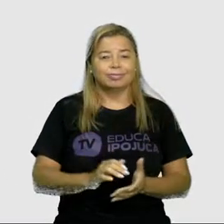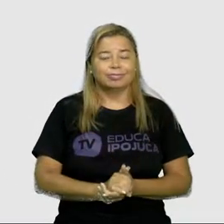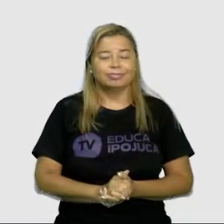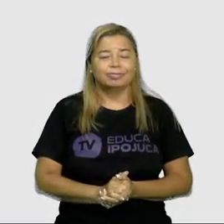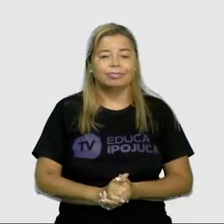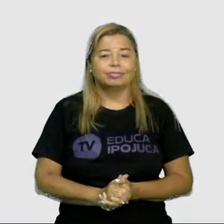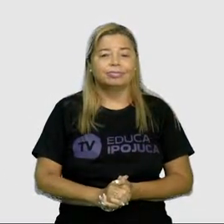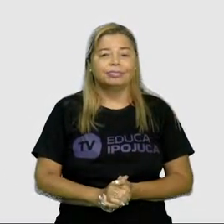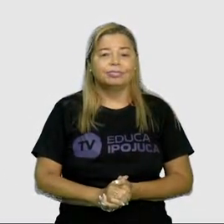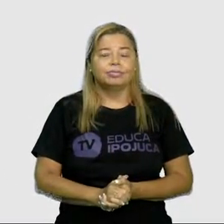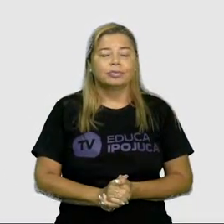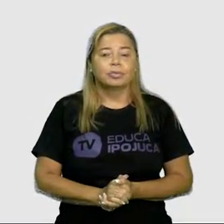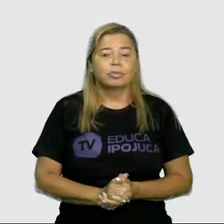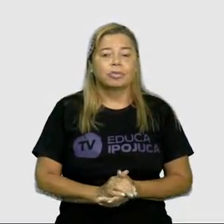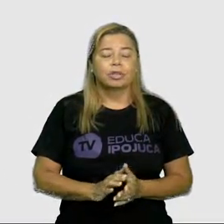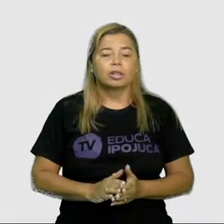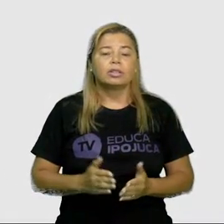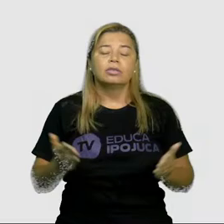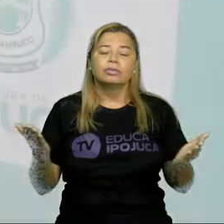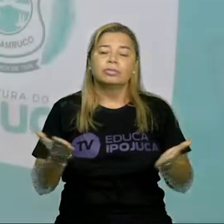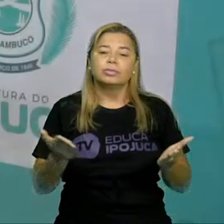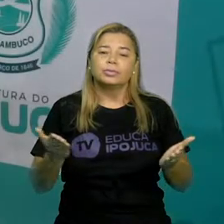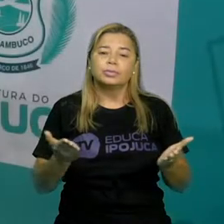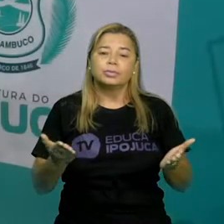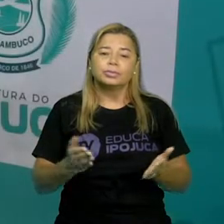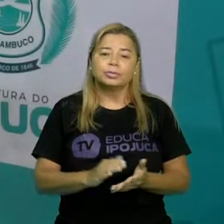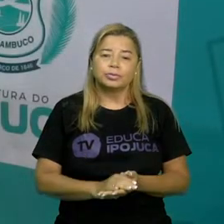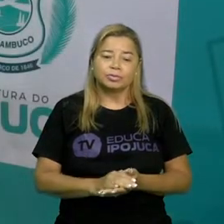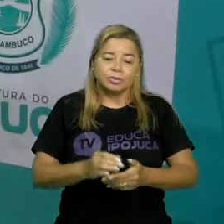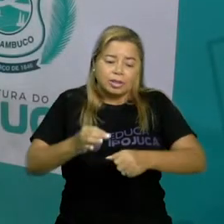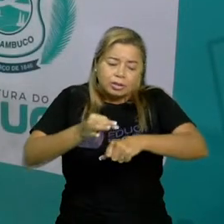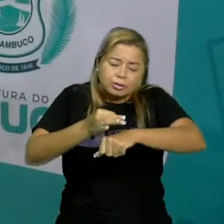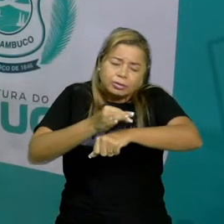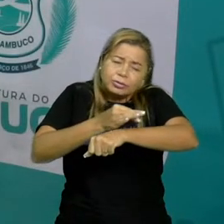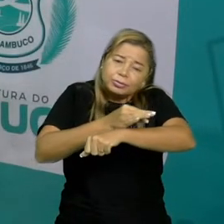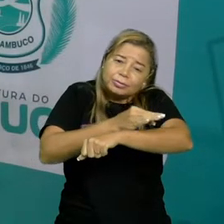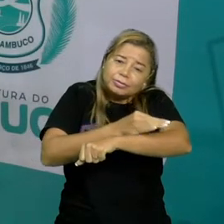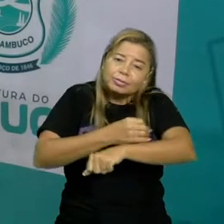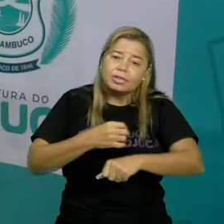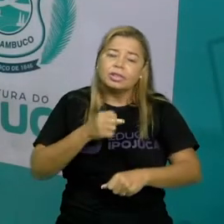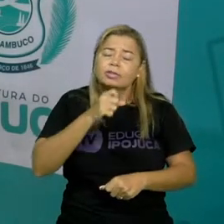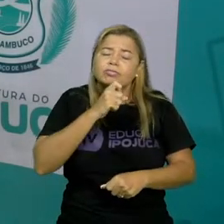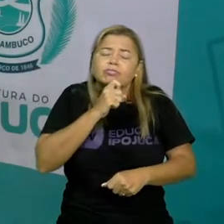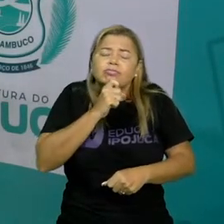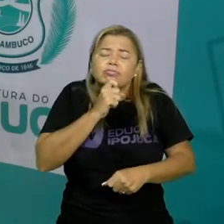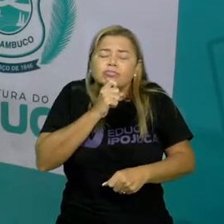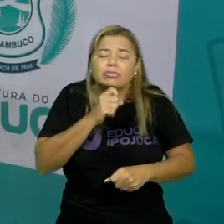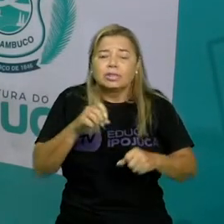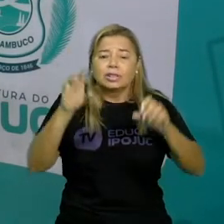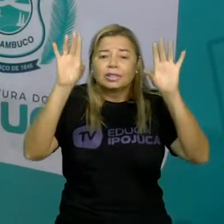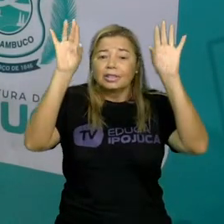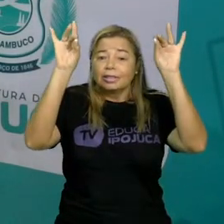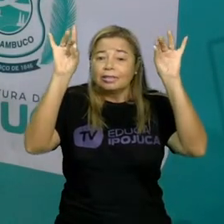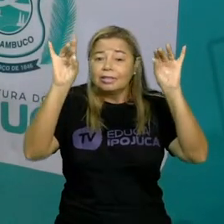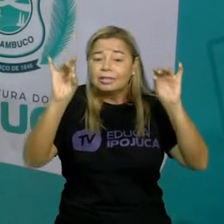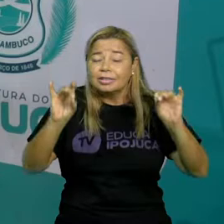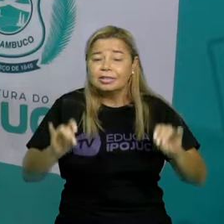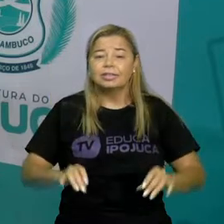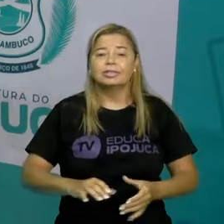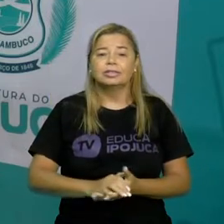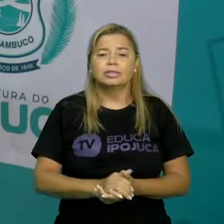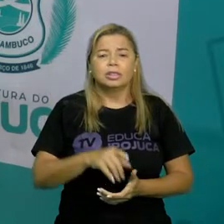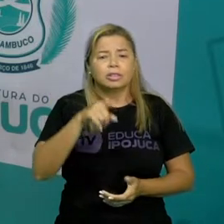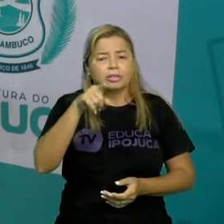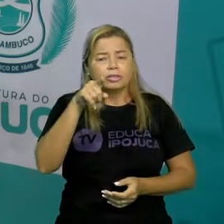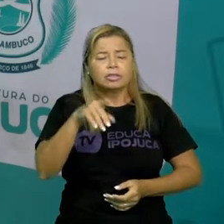diferente, nossa historinha de hoje é a formiguinha e a neve, uma história que talvez vocês já tenham visto